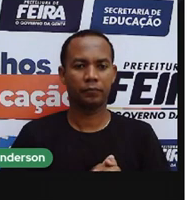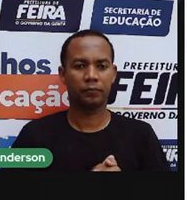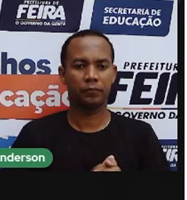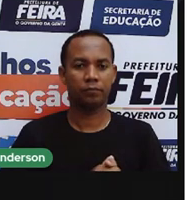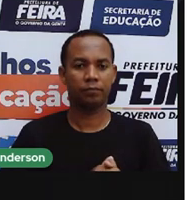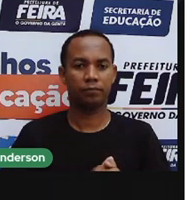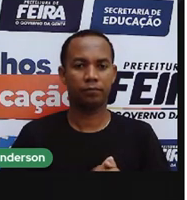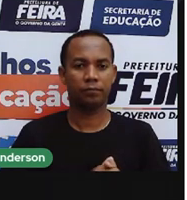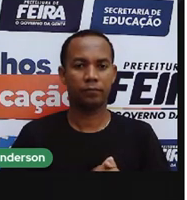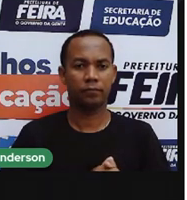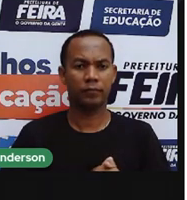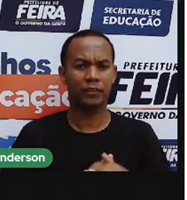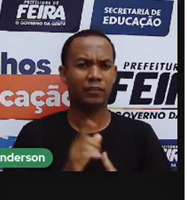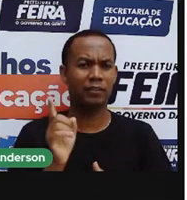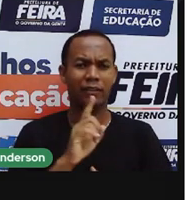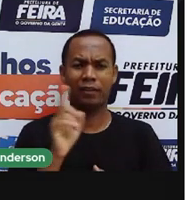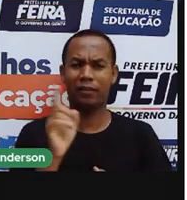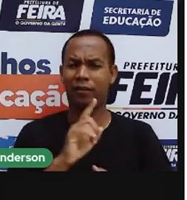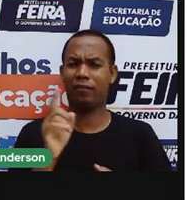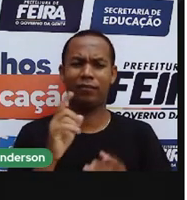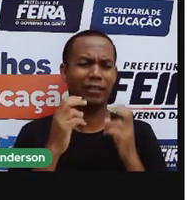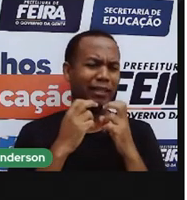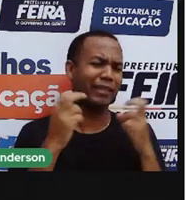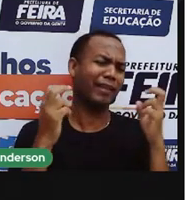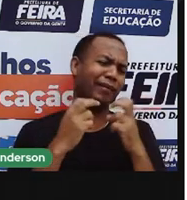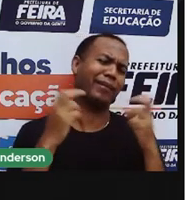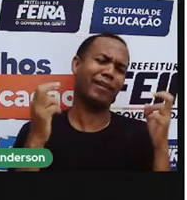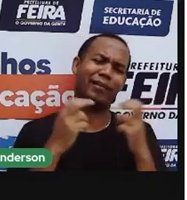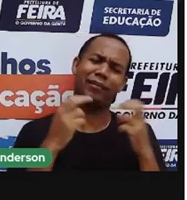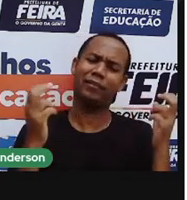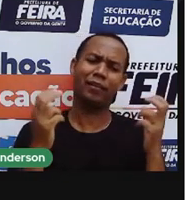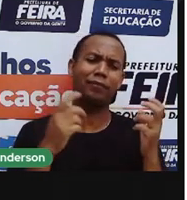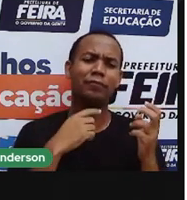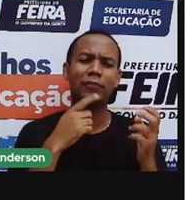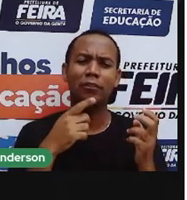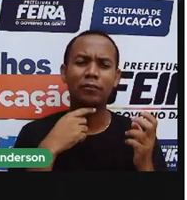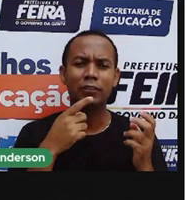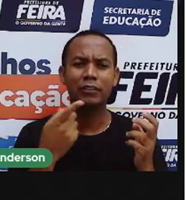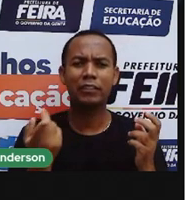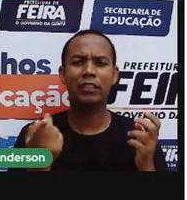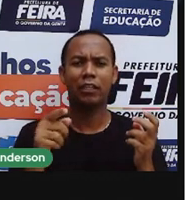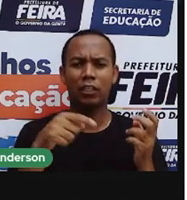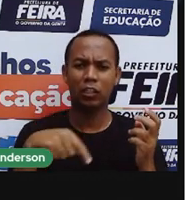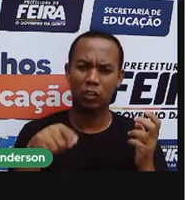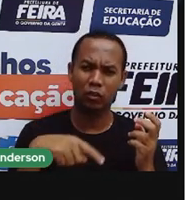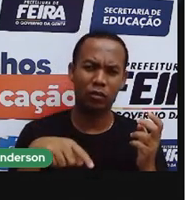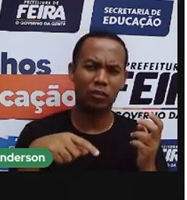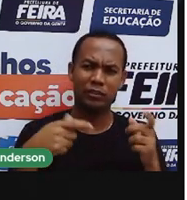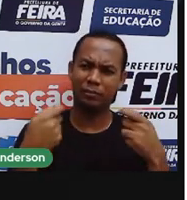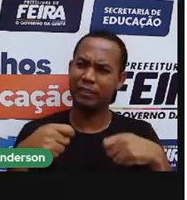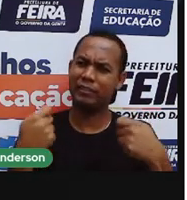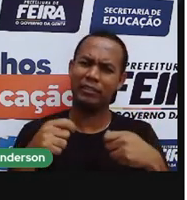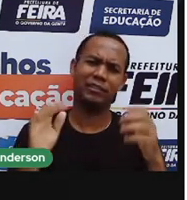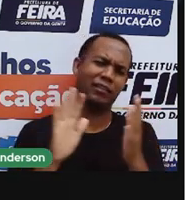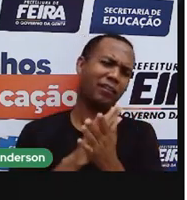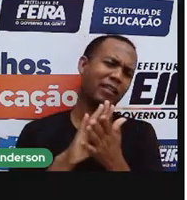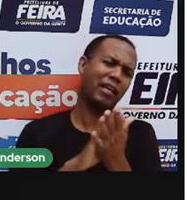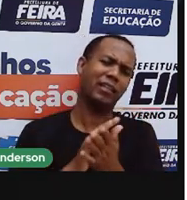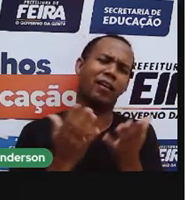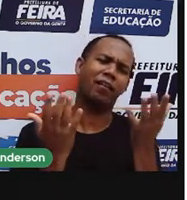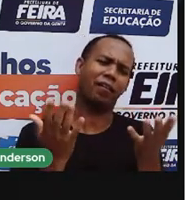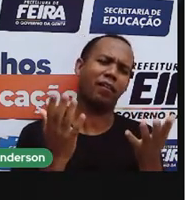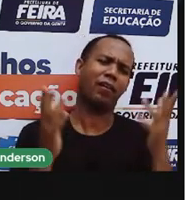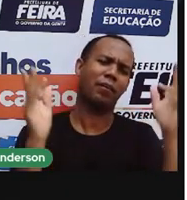não adiantava gritar. Nós não precisávamos de nada, já temos tudo e queremos nossa paz.